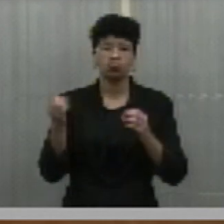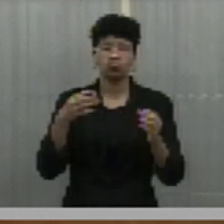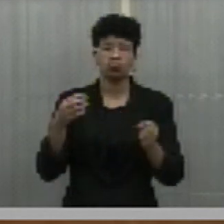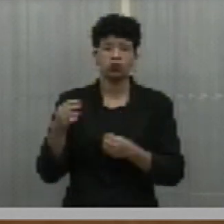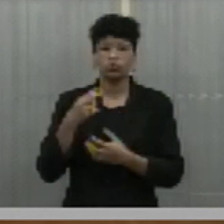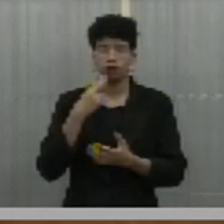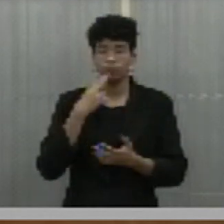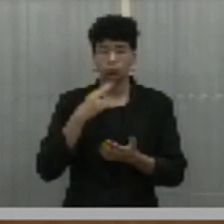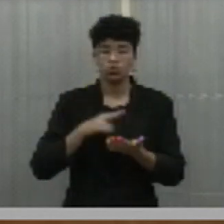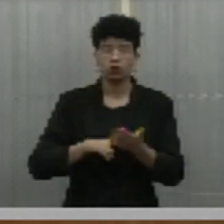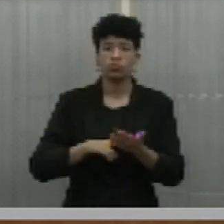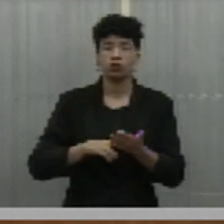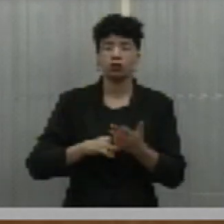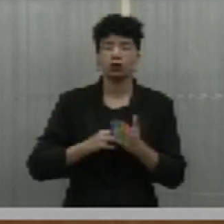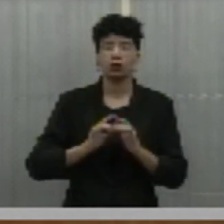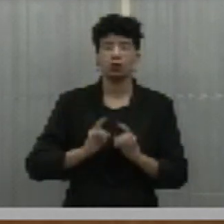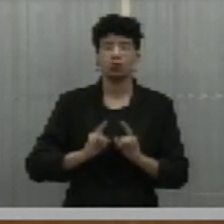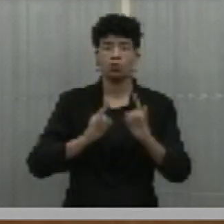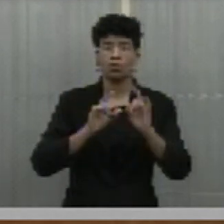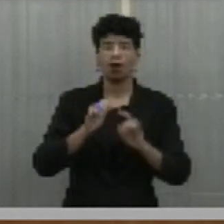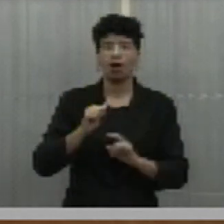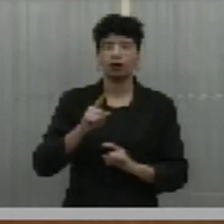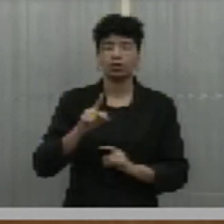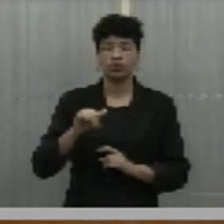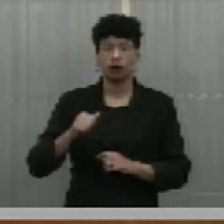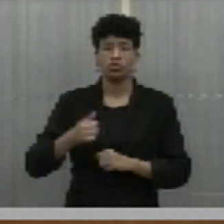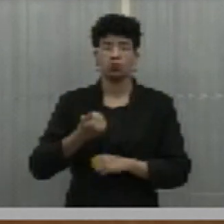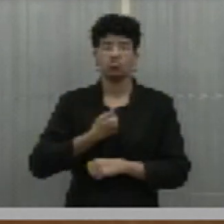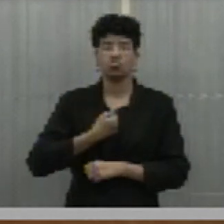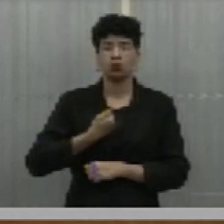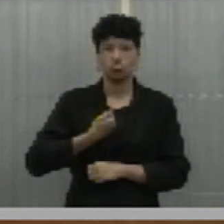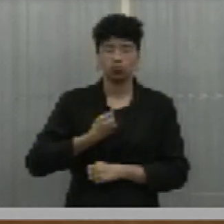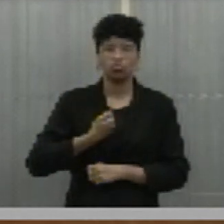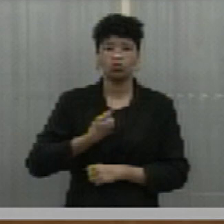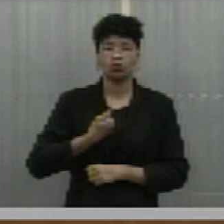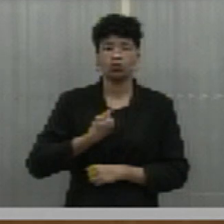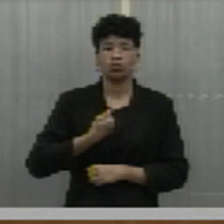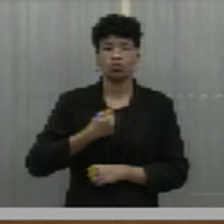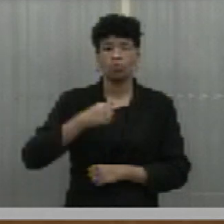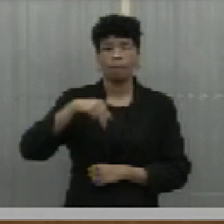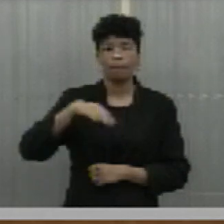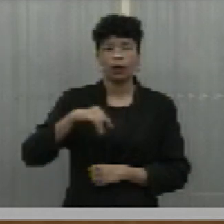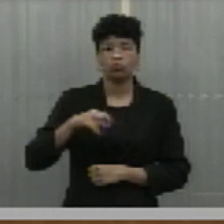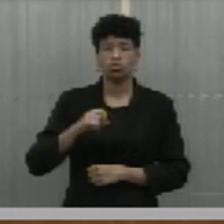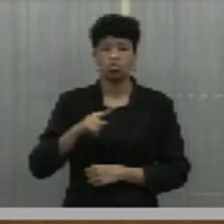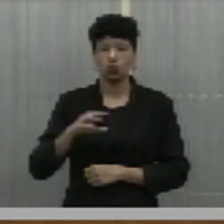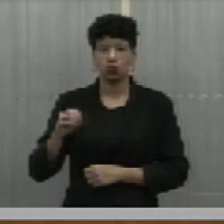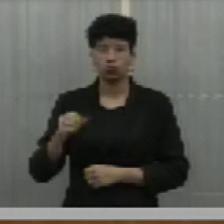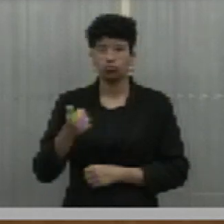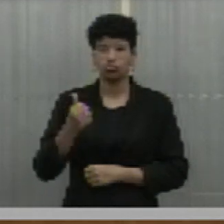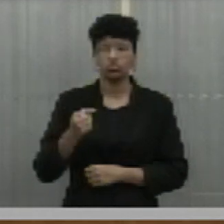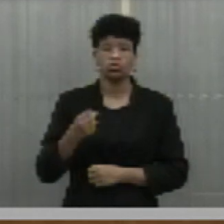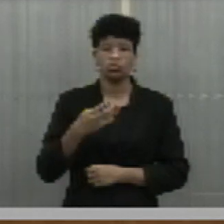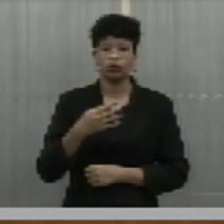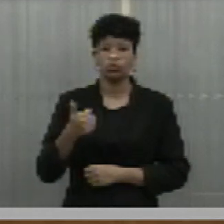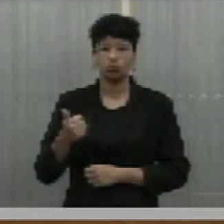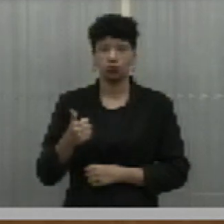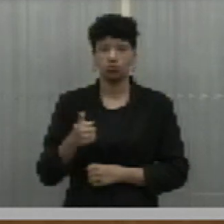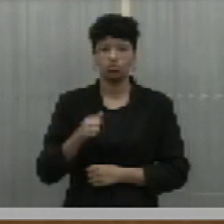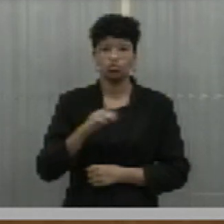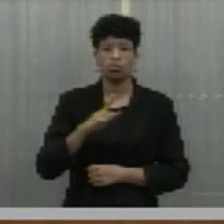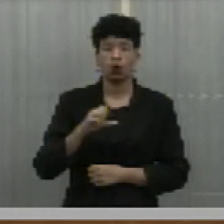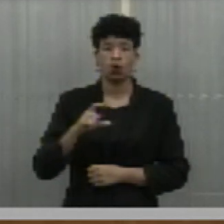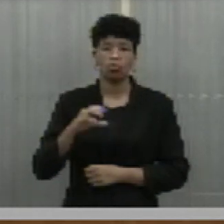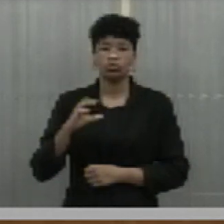encaminhada para o endereço condomínio Adriana, rua número, rua Mato Grosso, número 1641, bloco C,